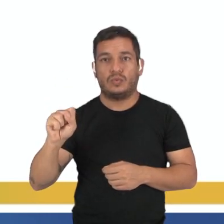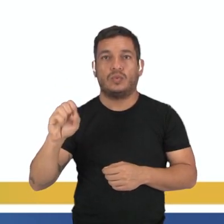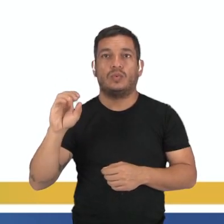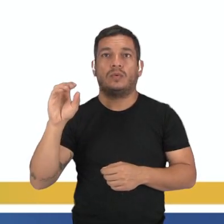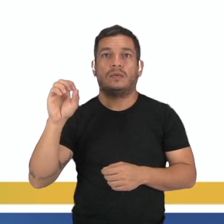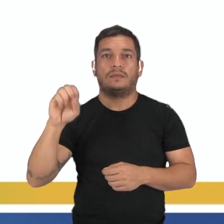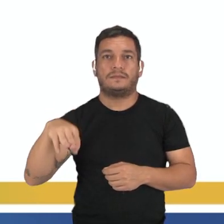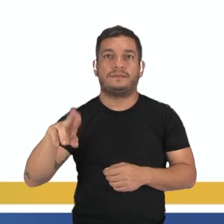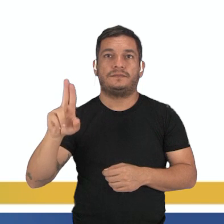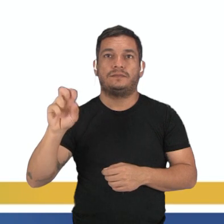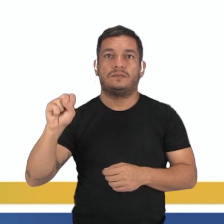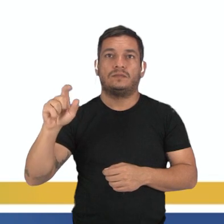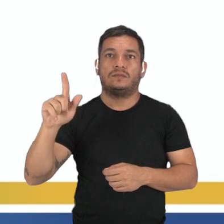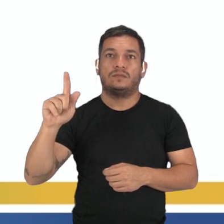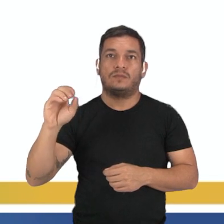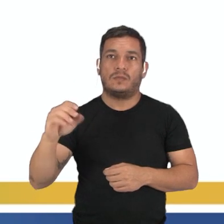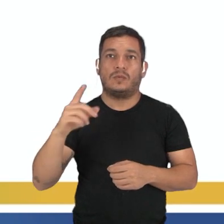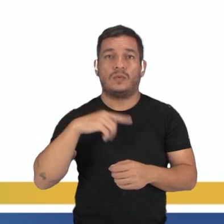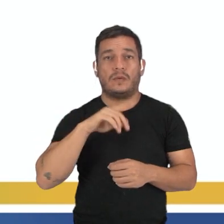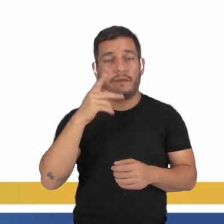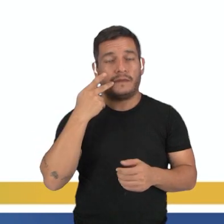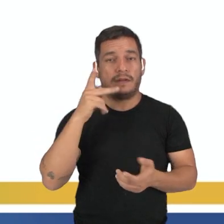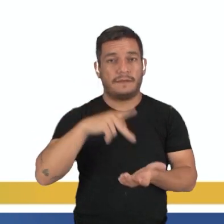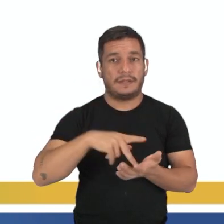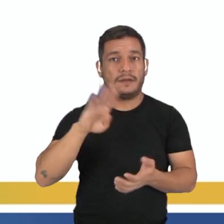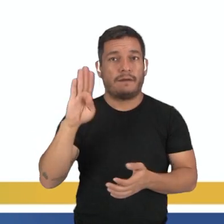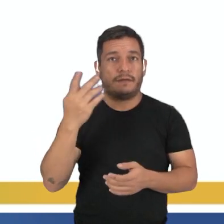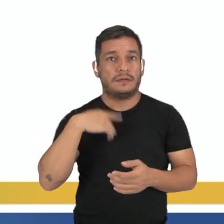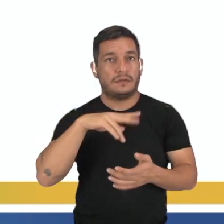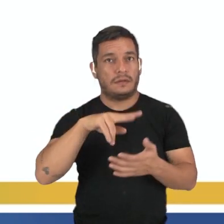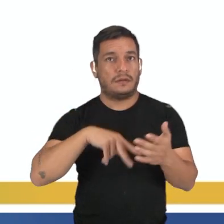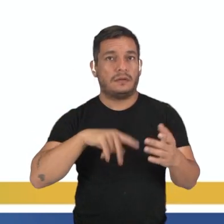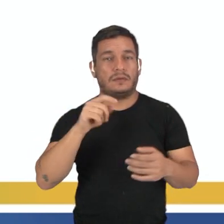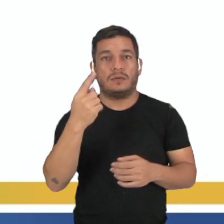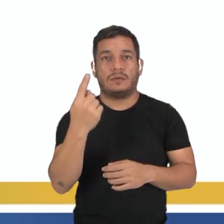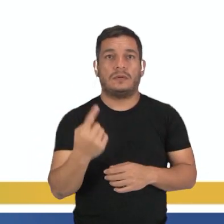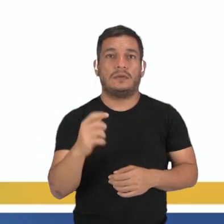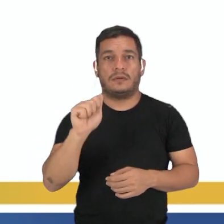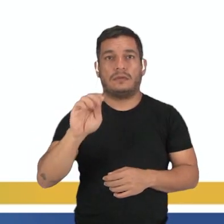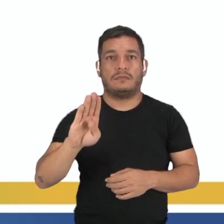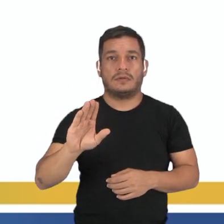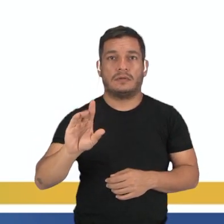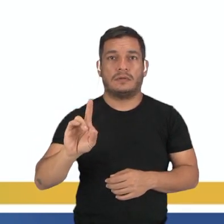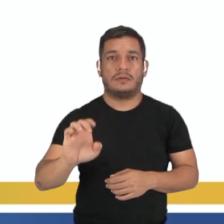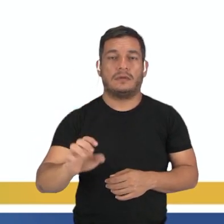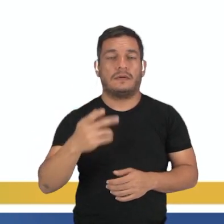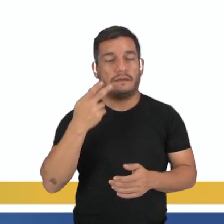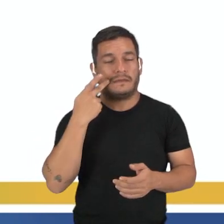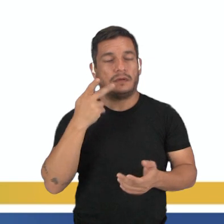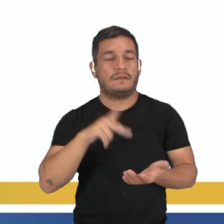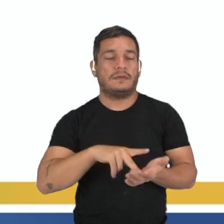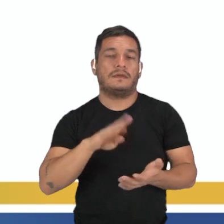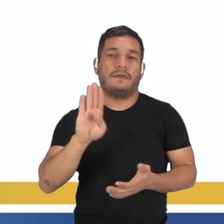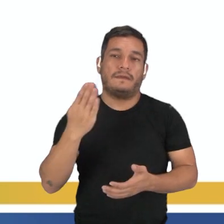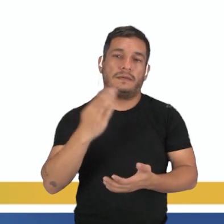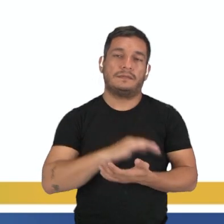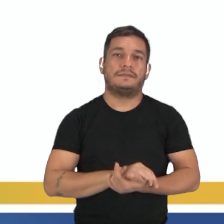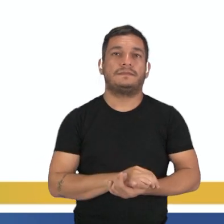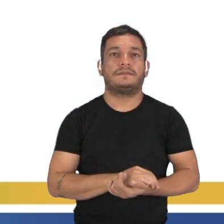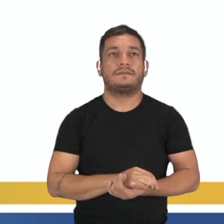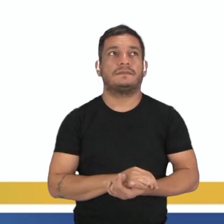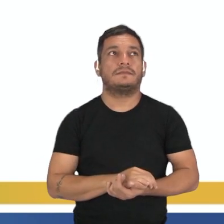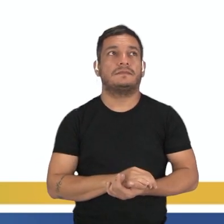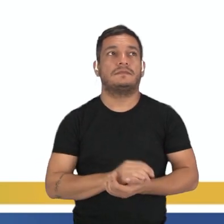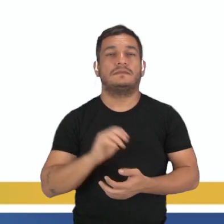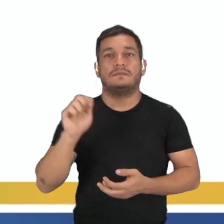Julgue como verdadeiro ou falso. E aí, essa questão eu vou lendo uma por um e a gente vai classificando como verdadeiro ou falso. A